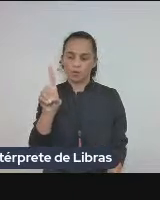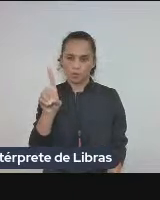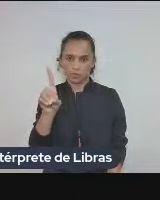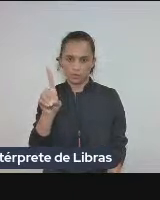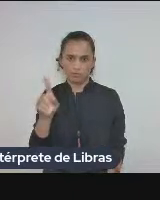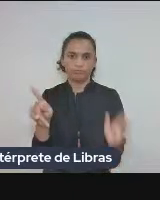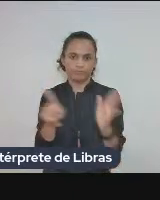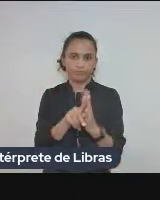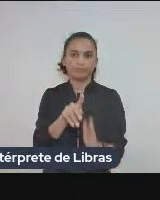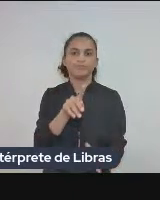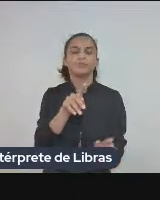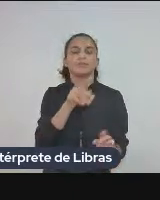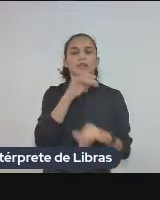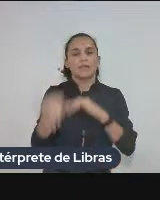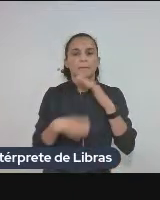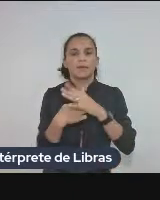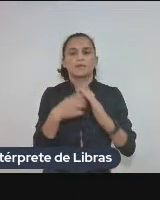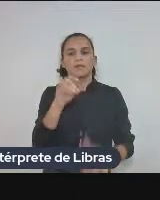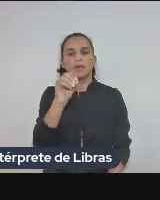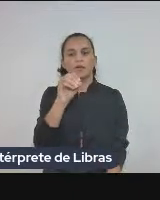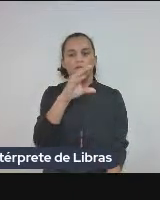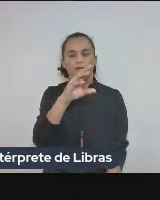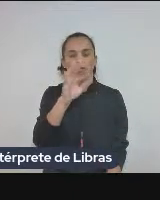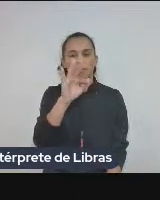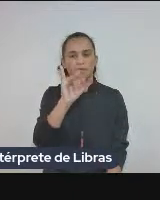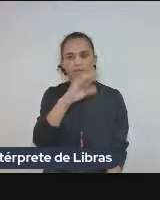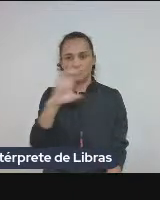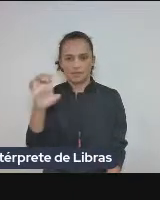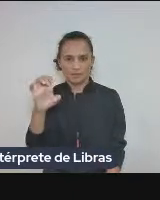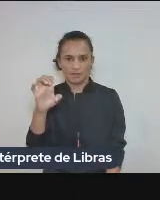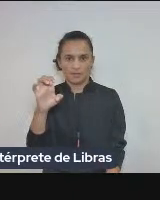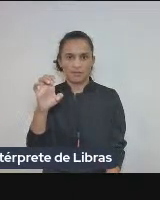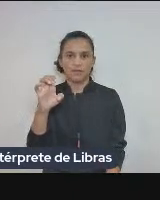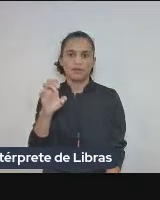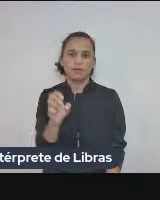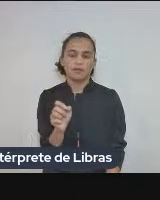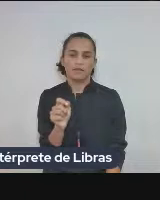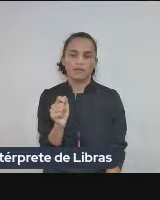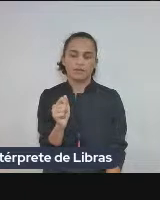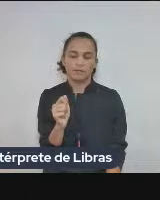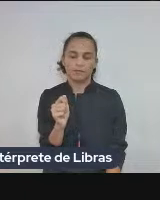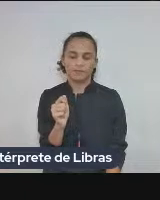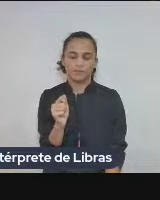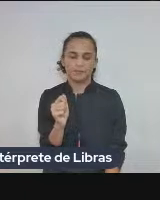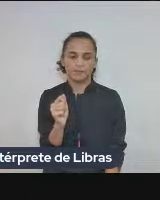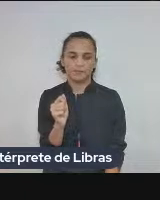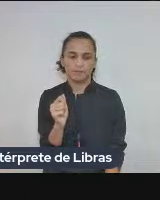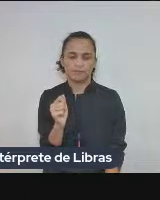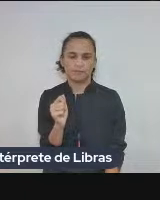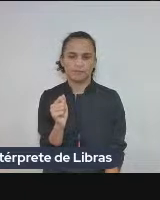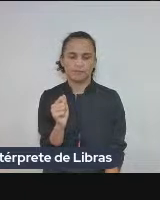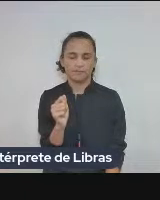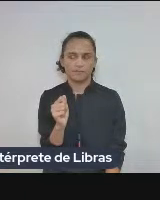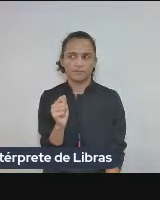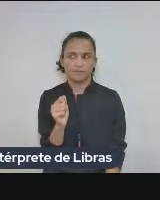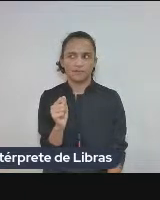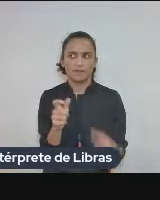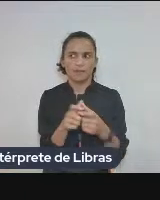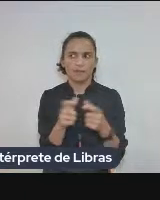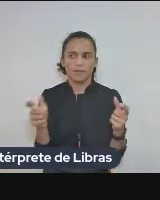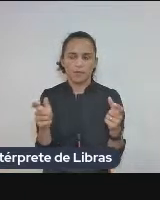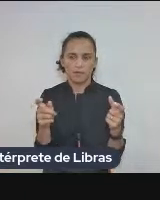ou seja acredito que se não todo todo mundo acho que a maioria das pessoas tem Word em seus